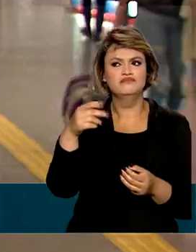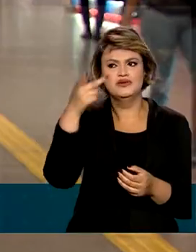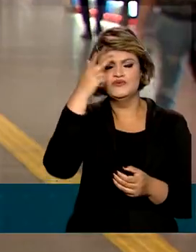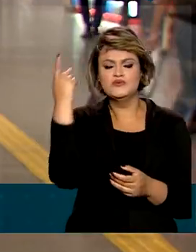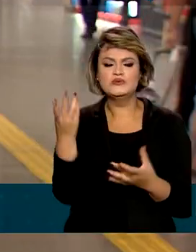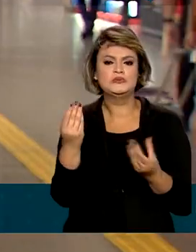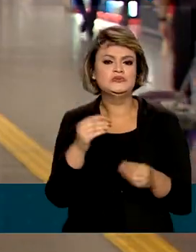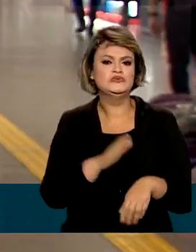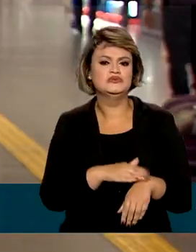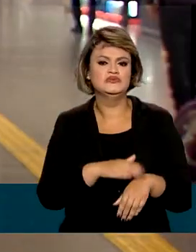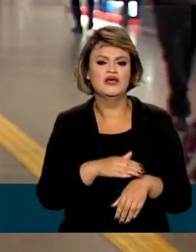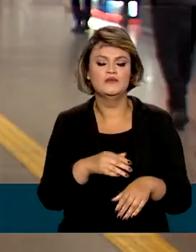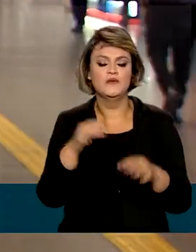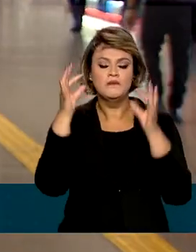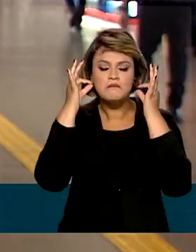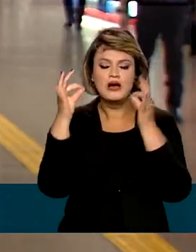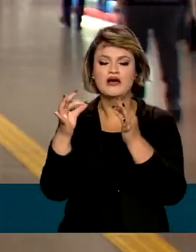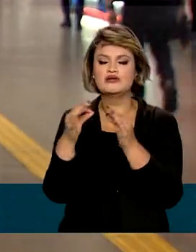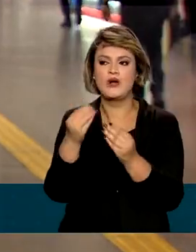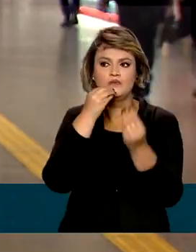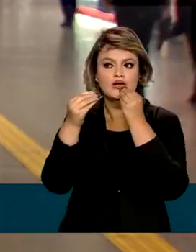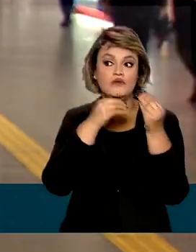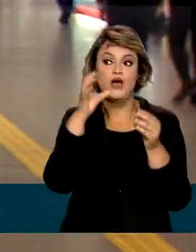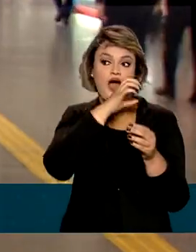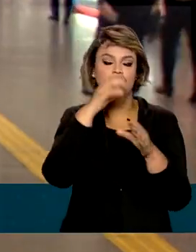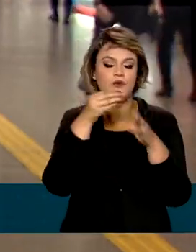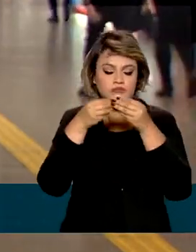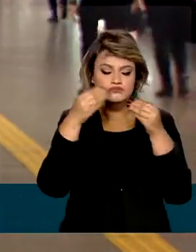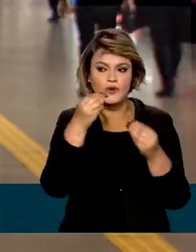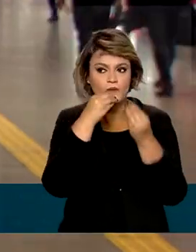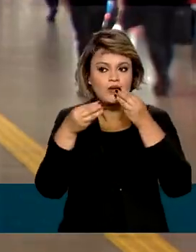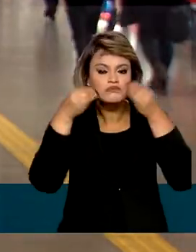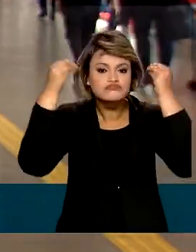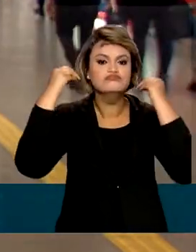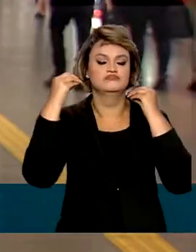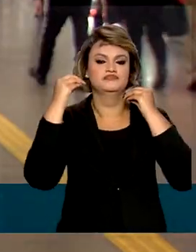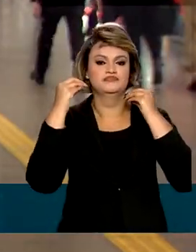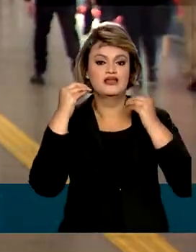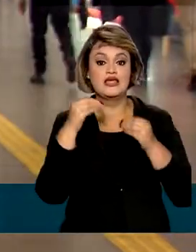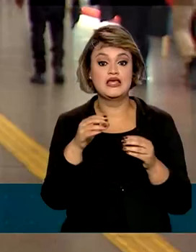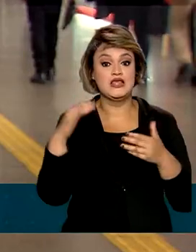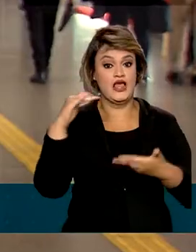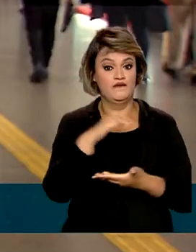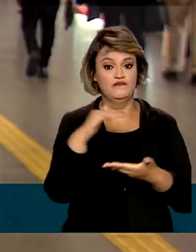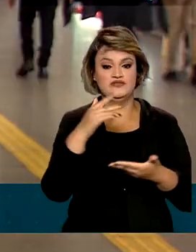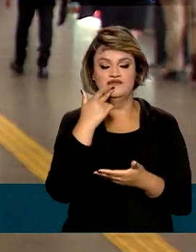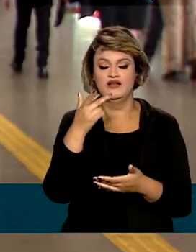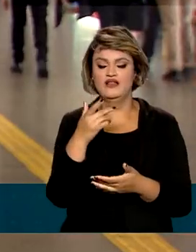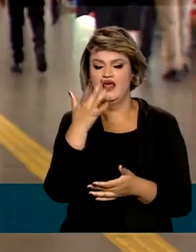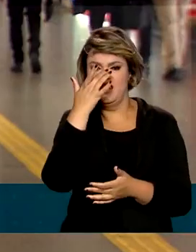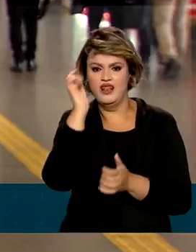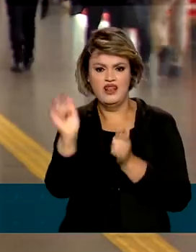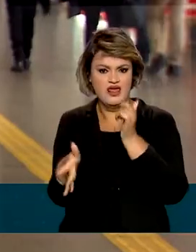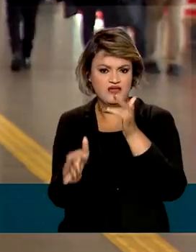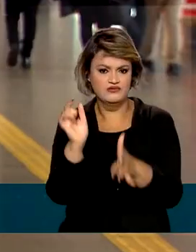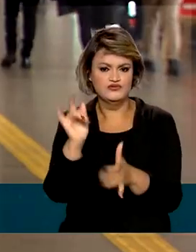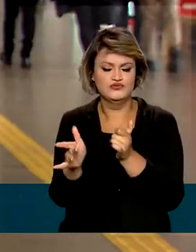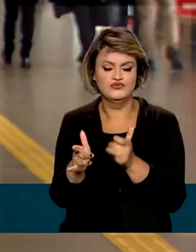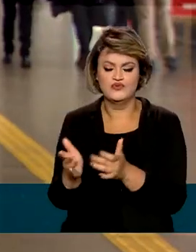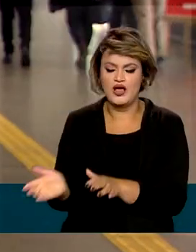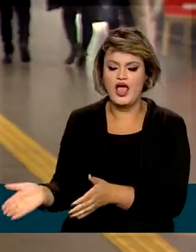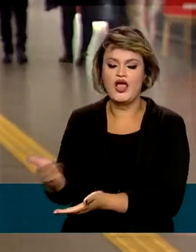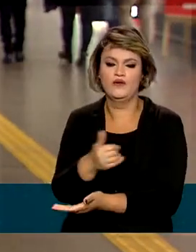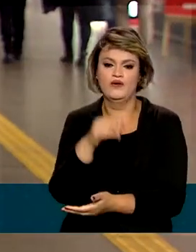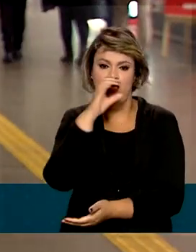muito tempo sem máscara durante o voo. E a Anvisa recomenda que os resíduos sólidos gerados sejam